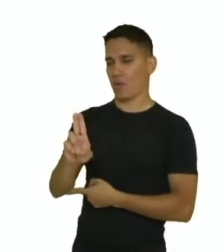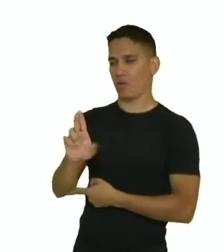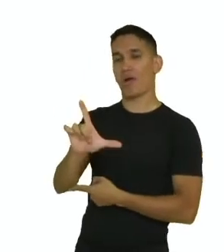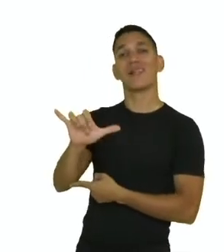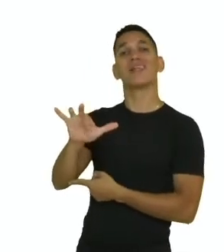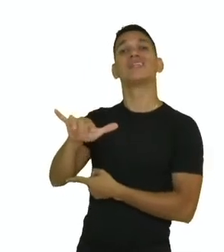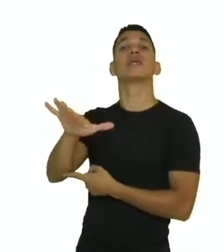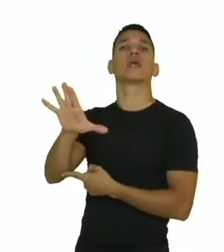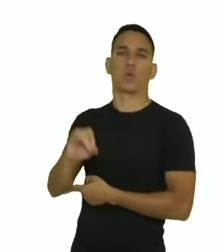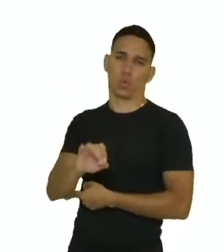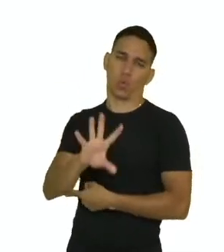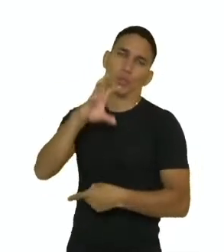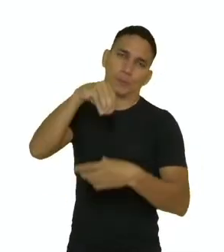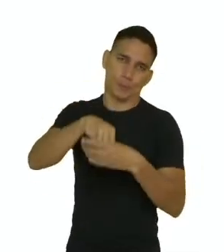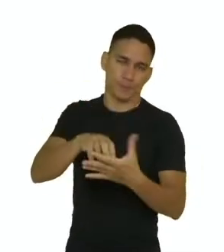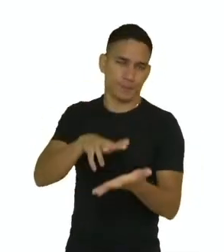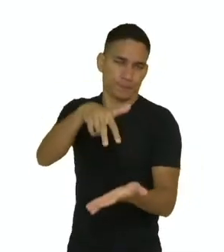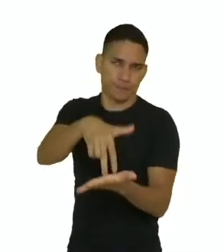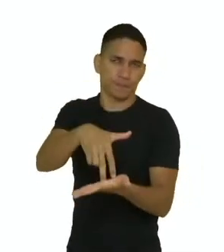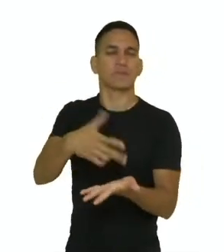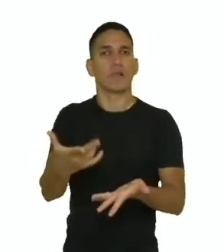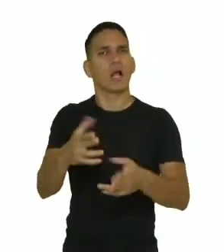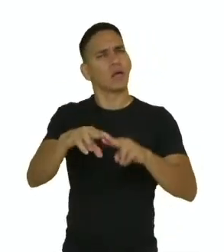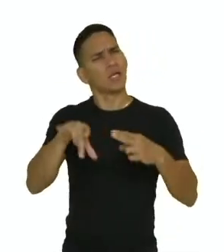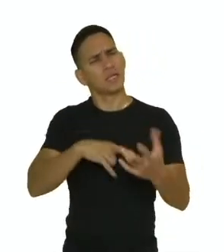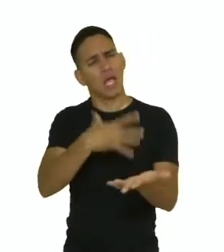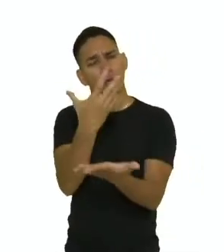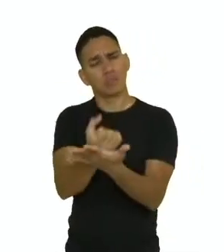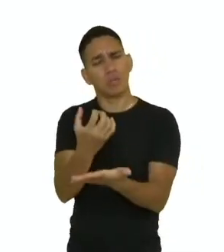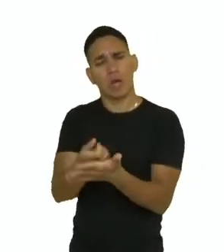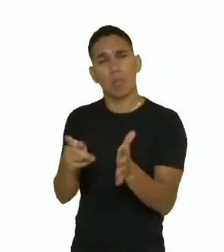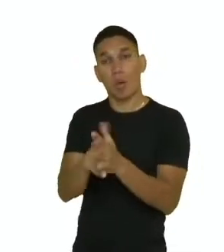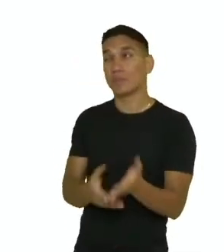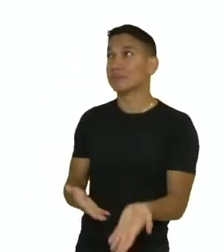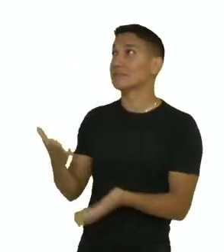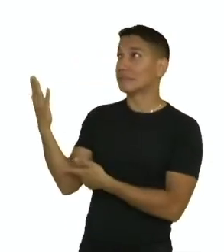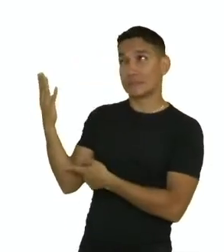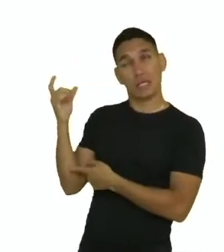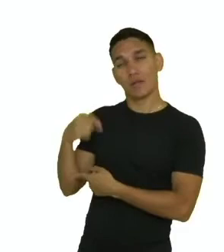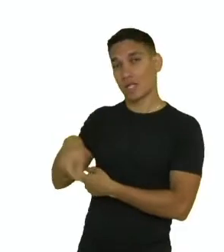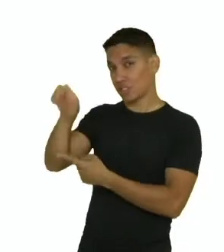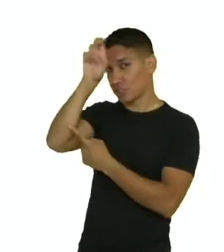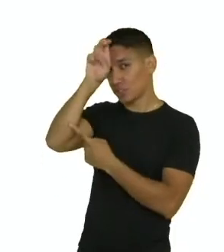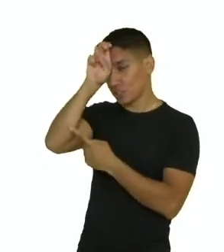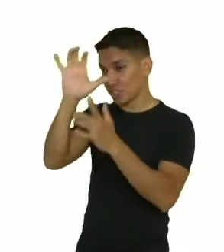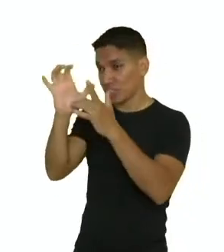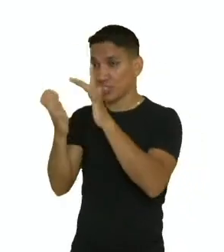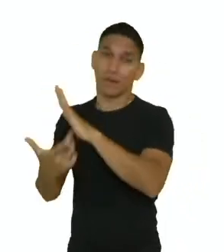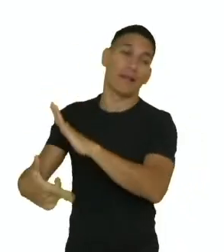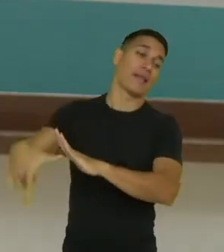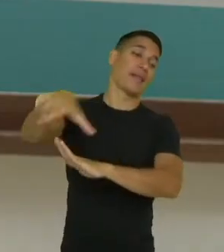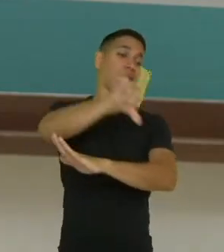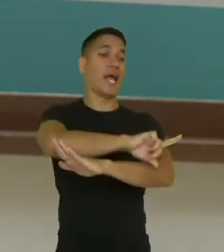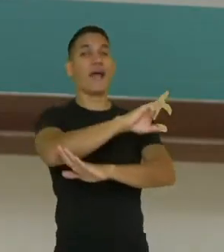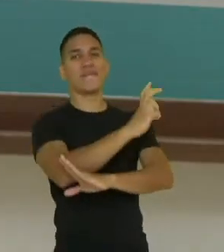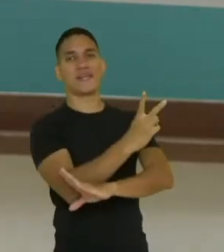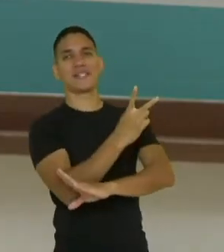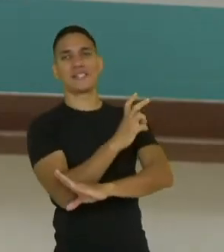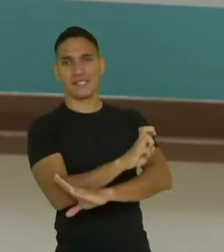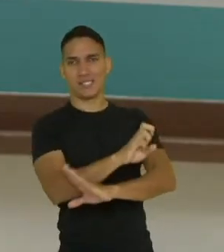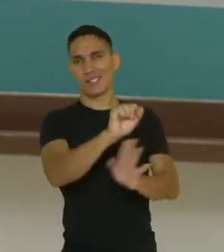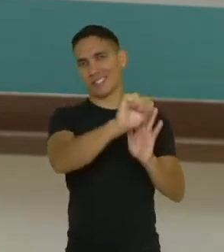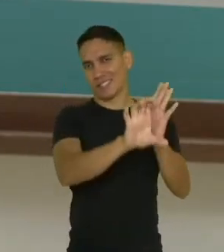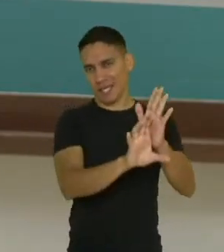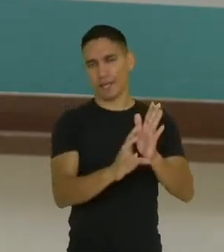lírico. Há registro de poesias em hieróglifos no século, no Egito, 25 séculos antes de Cristo. E na